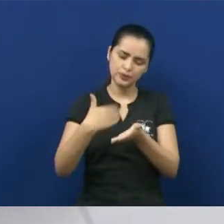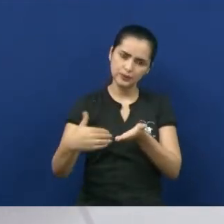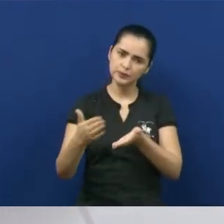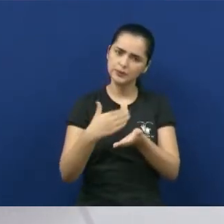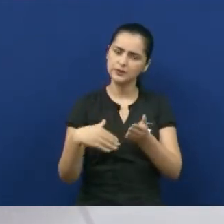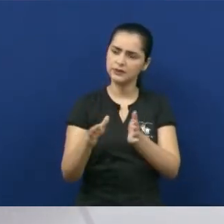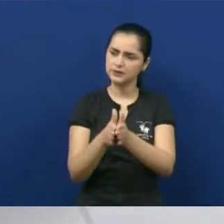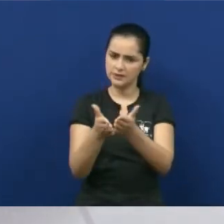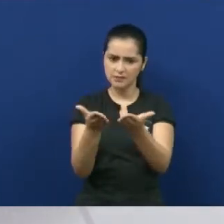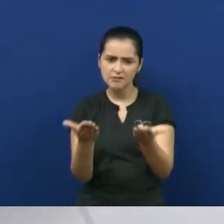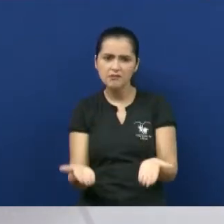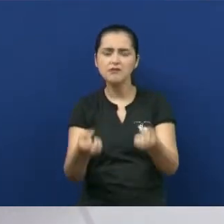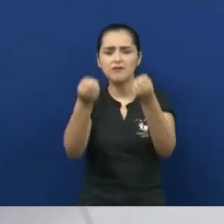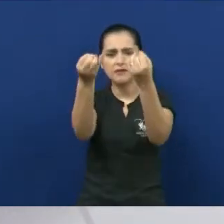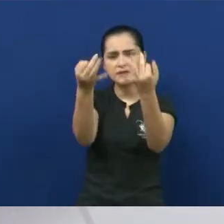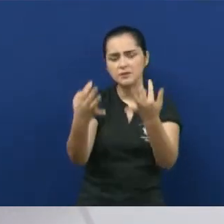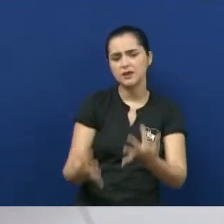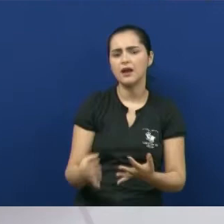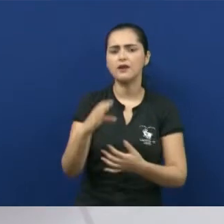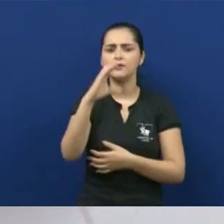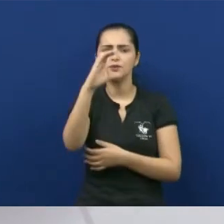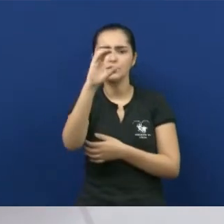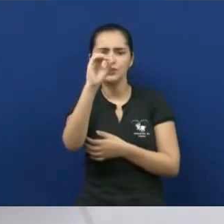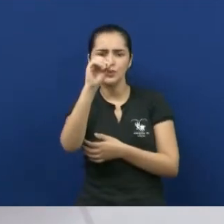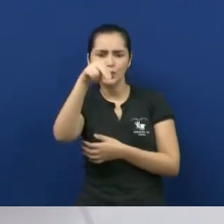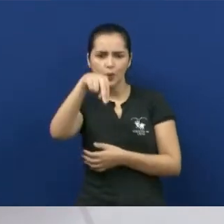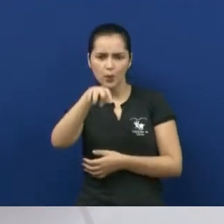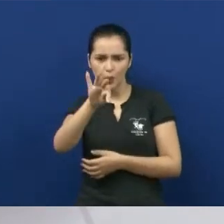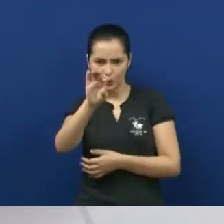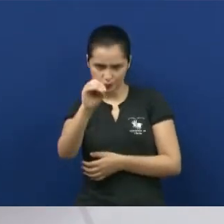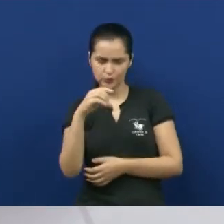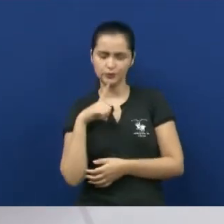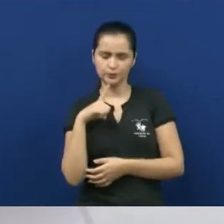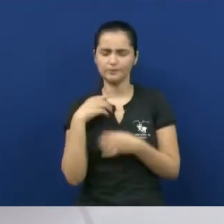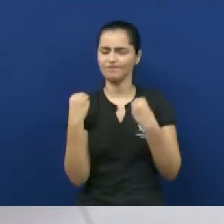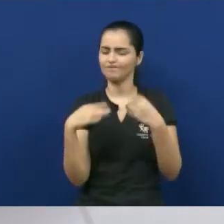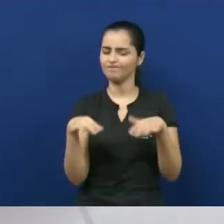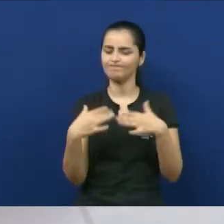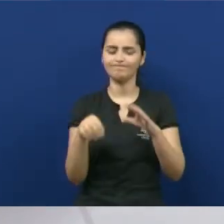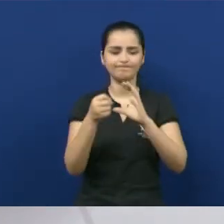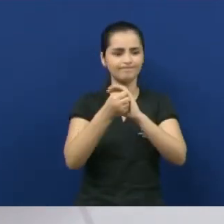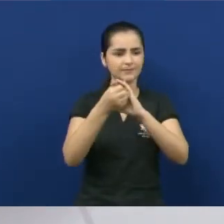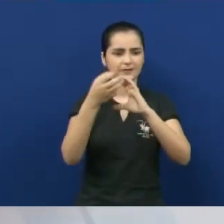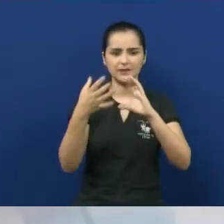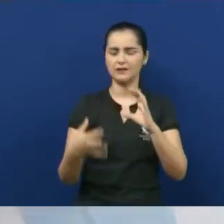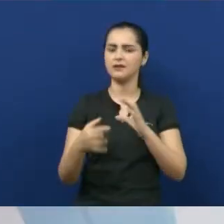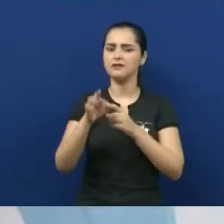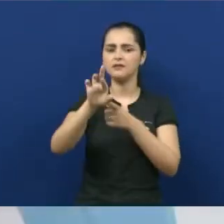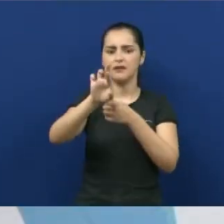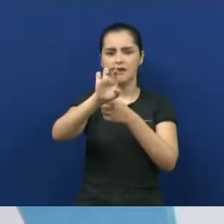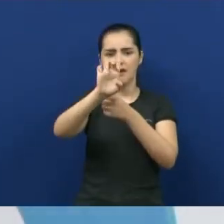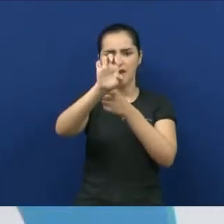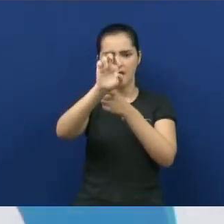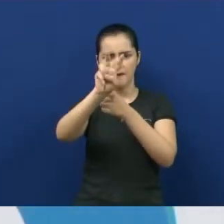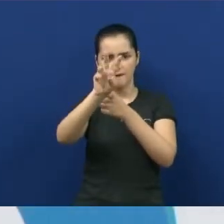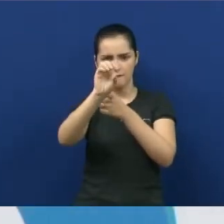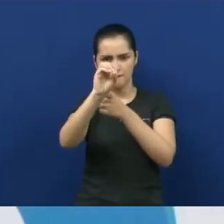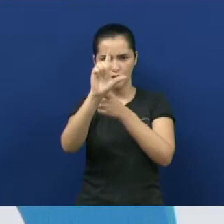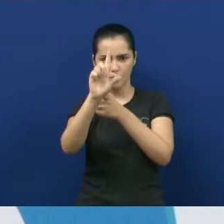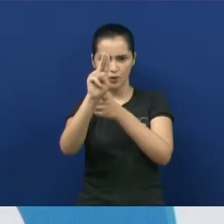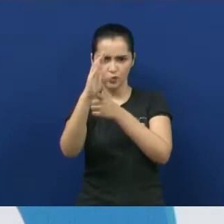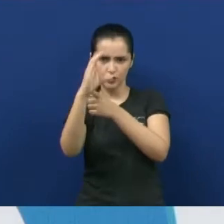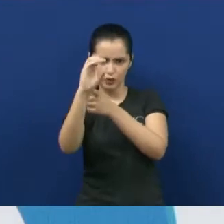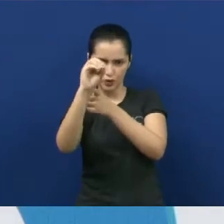o que era contado, os contos, tinha muito caráter revolucionário. Então, essas eram as